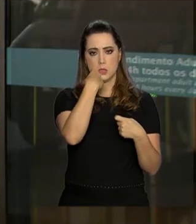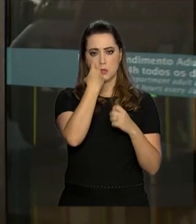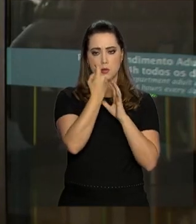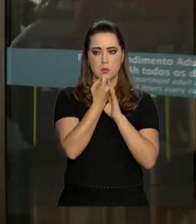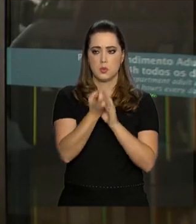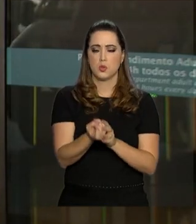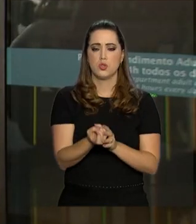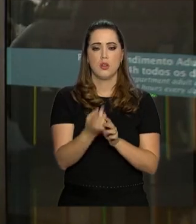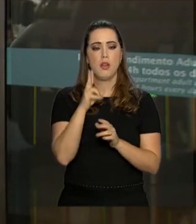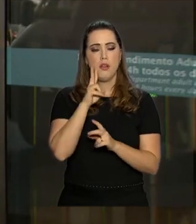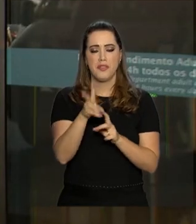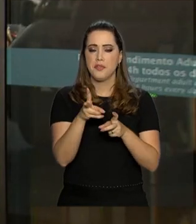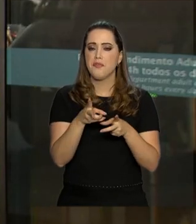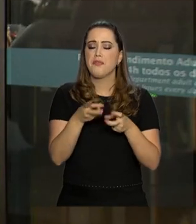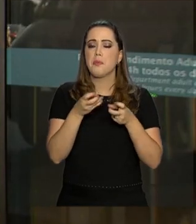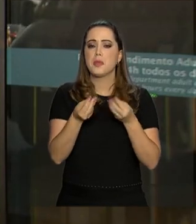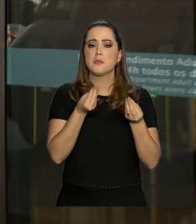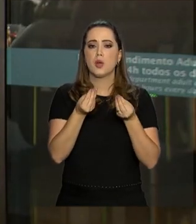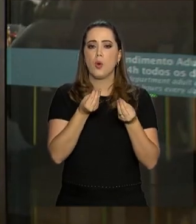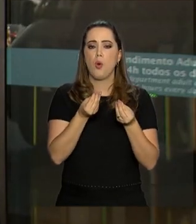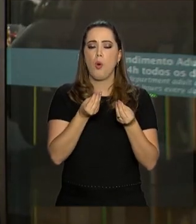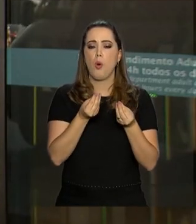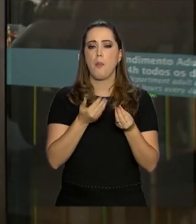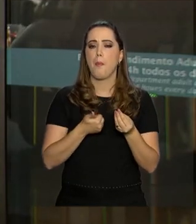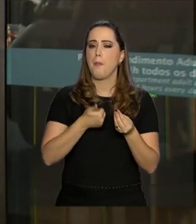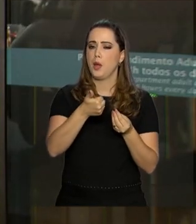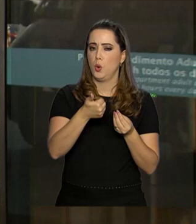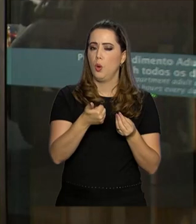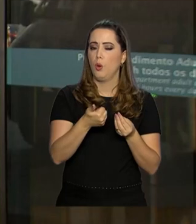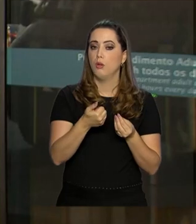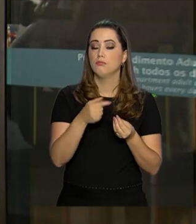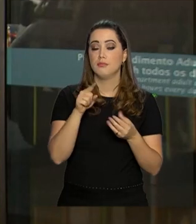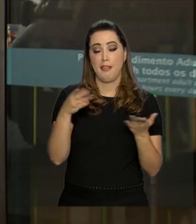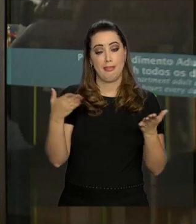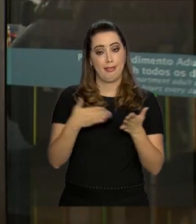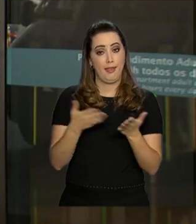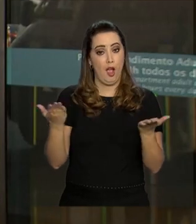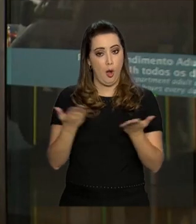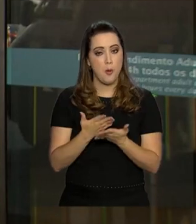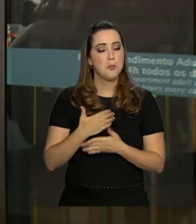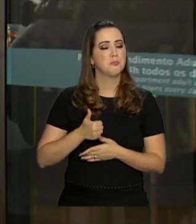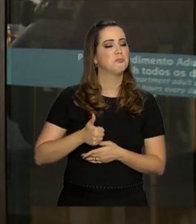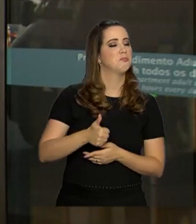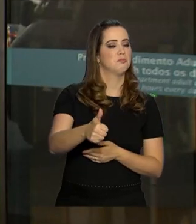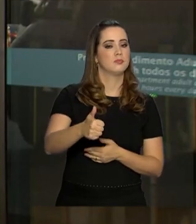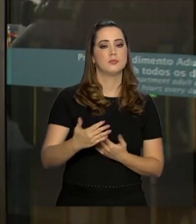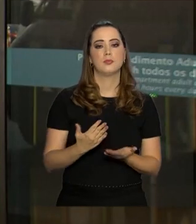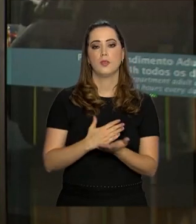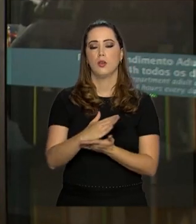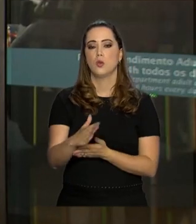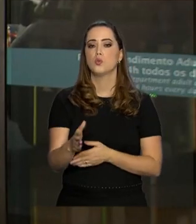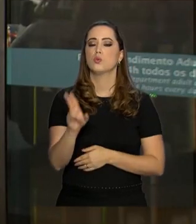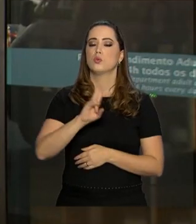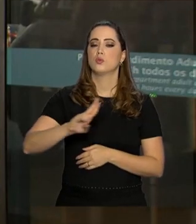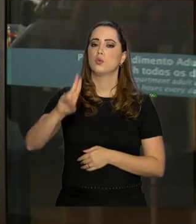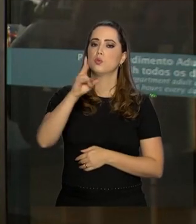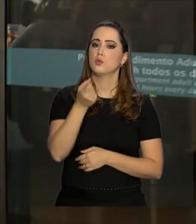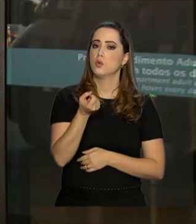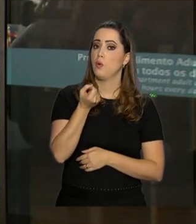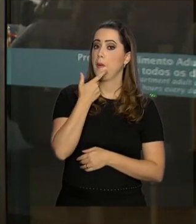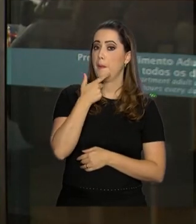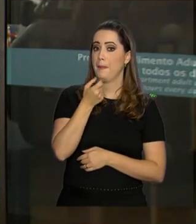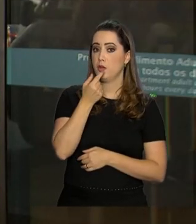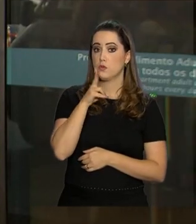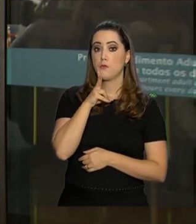ele reage E a reação até agora foi muito boa O Presidente continua recebendo antibióticos de amplo